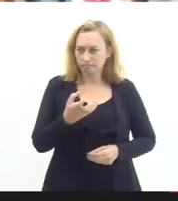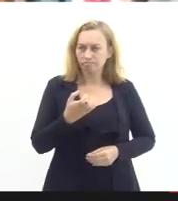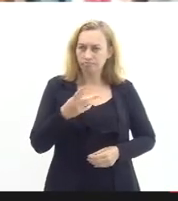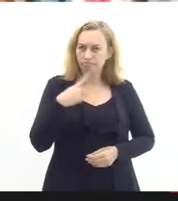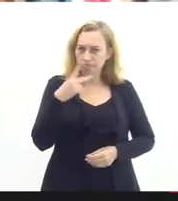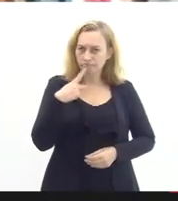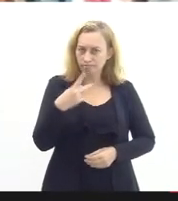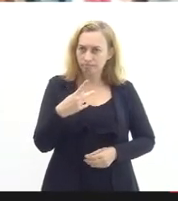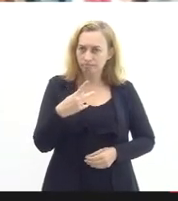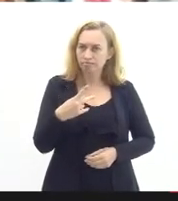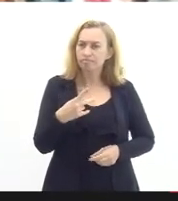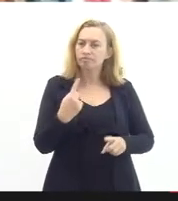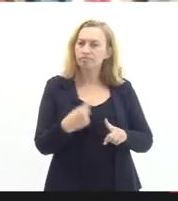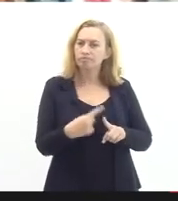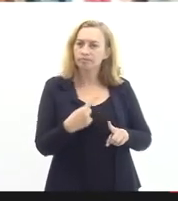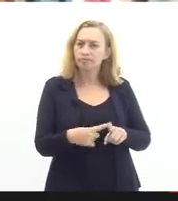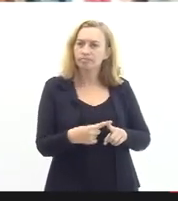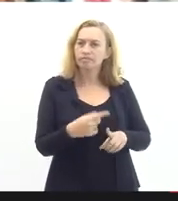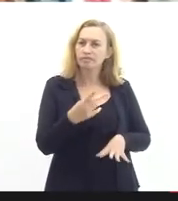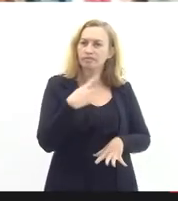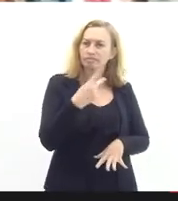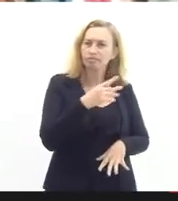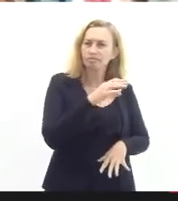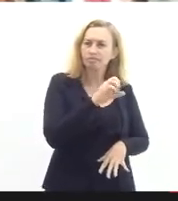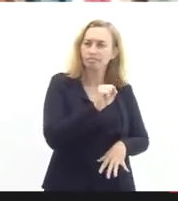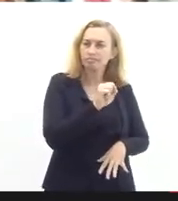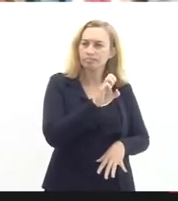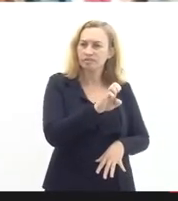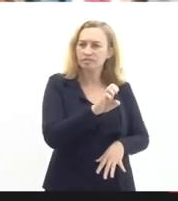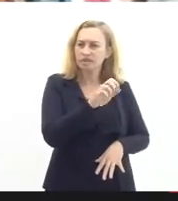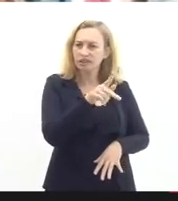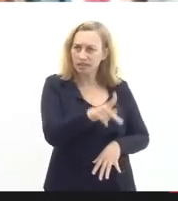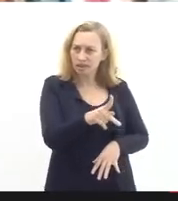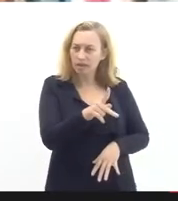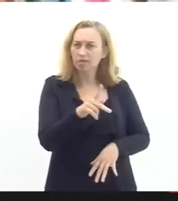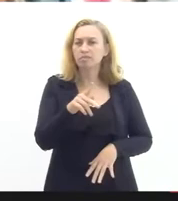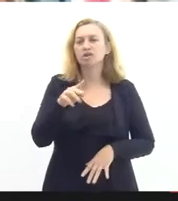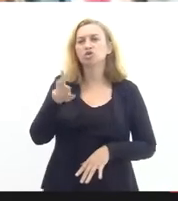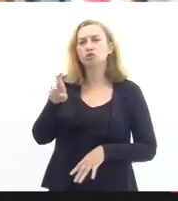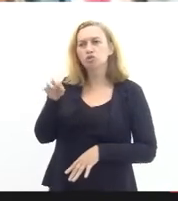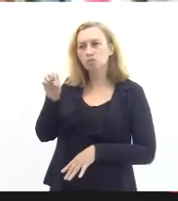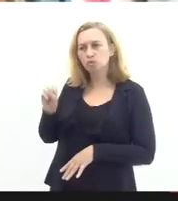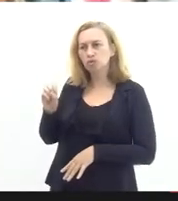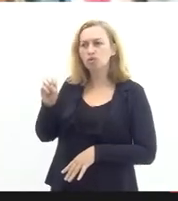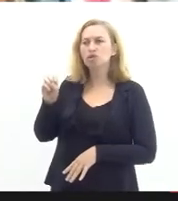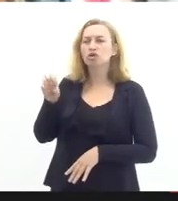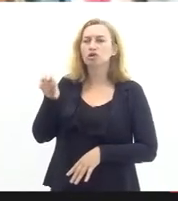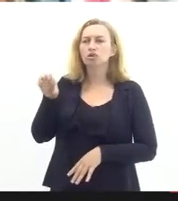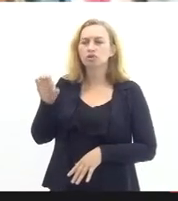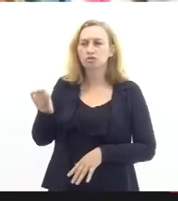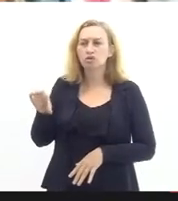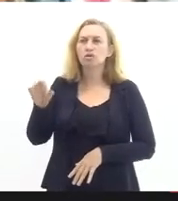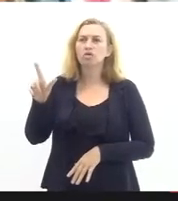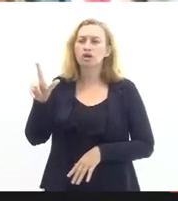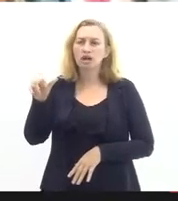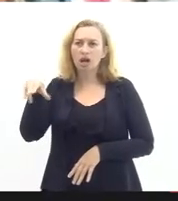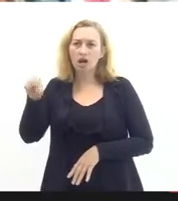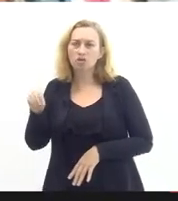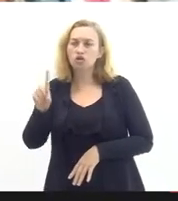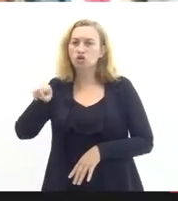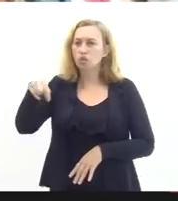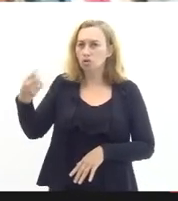CEP eu me somo a fala do Bruno do Cláudio de outros colegas